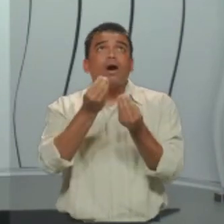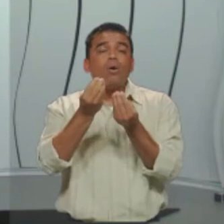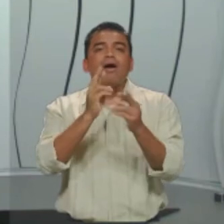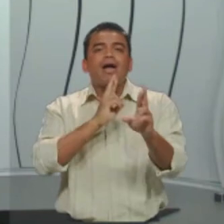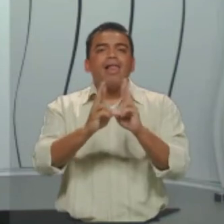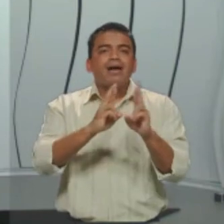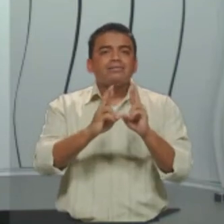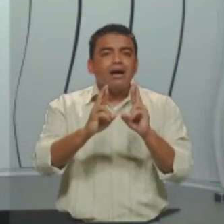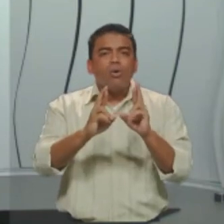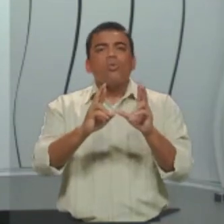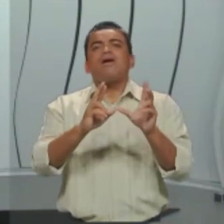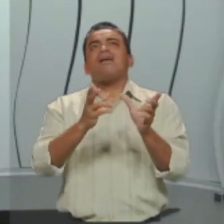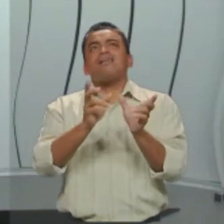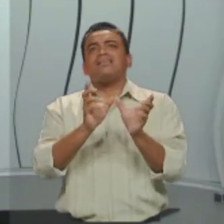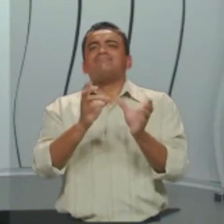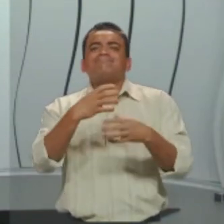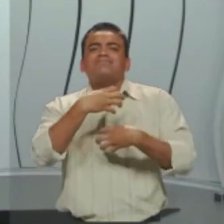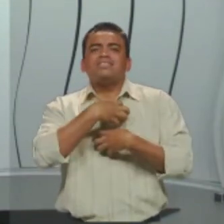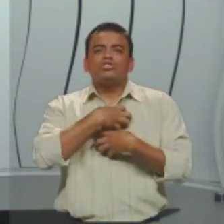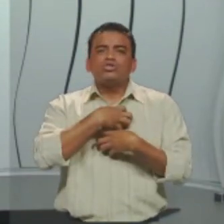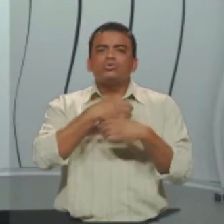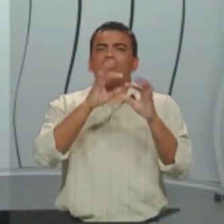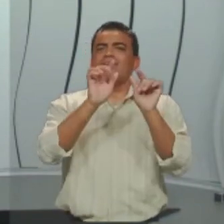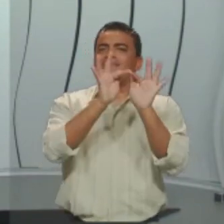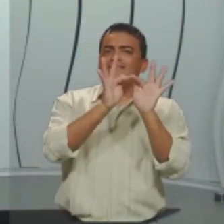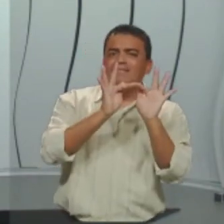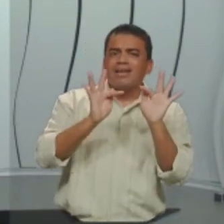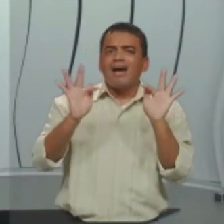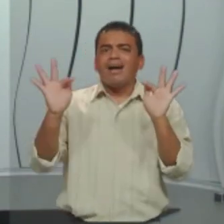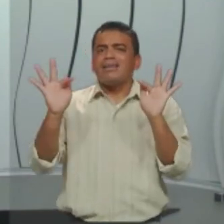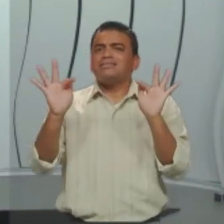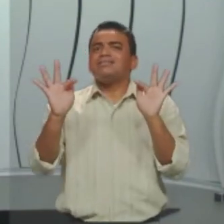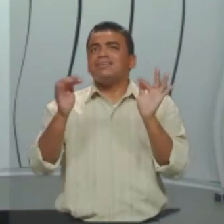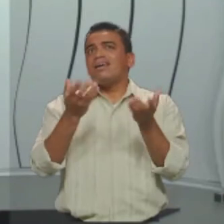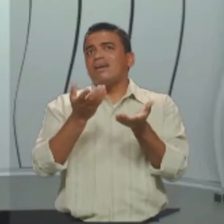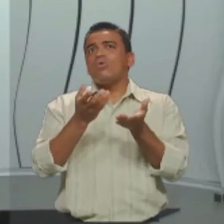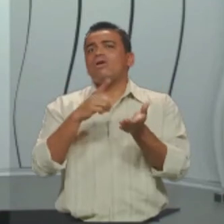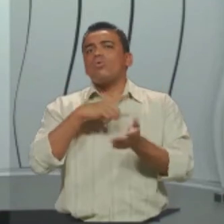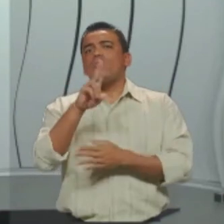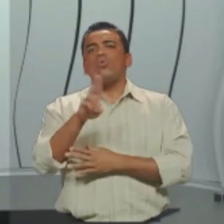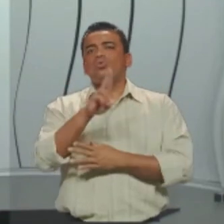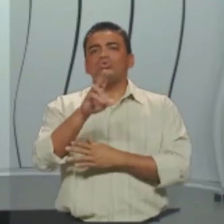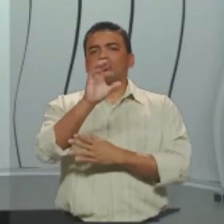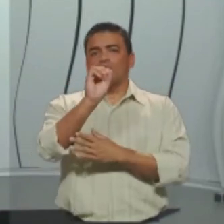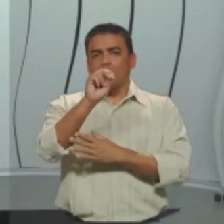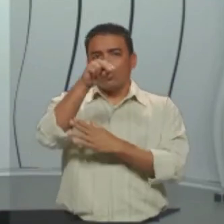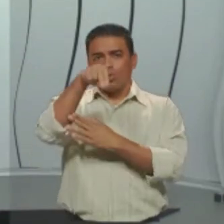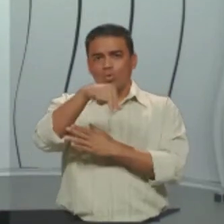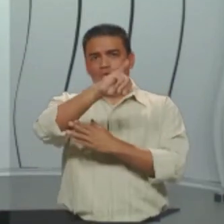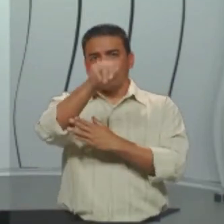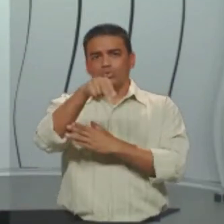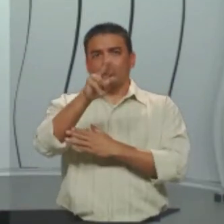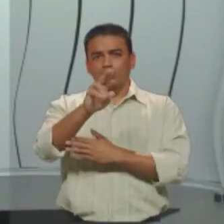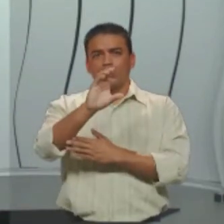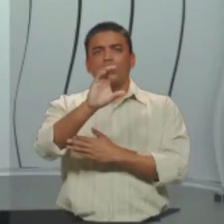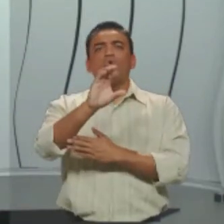existente entre as orações quando eu faço uso de uma conjunção? E